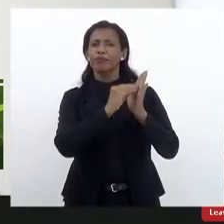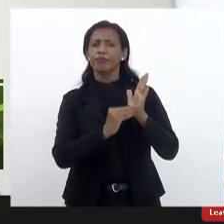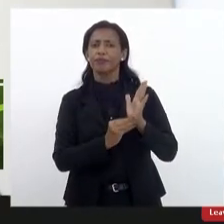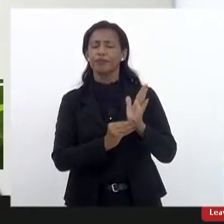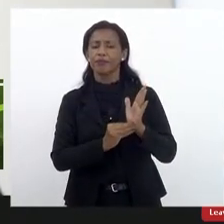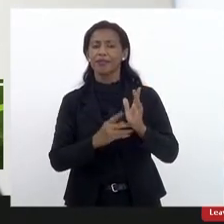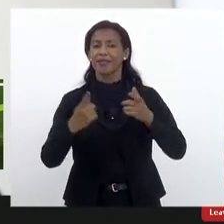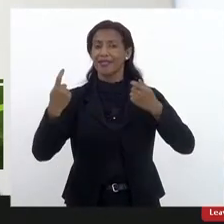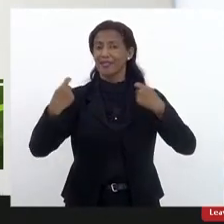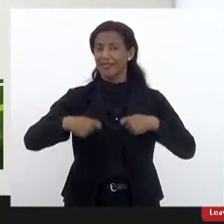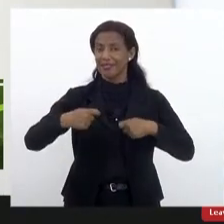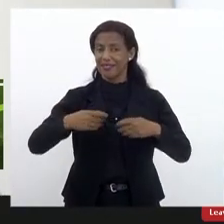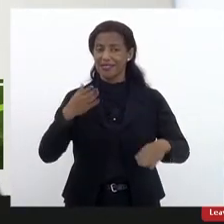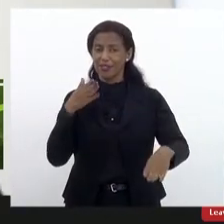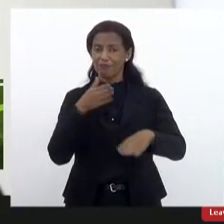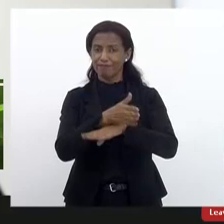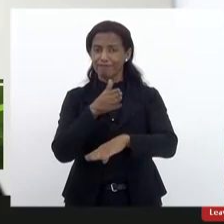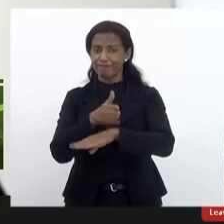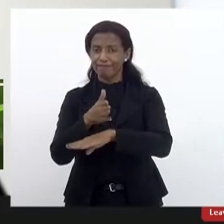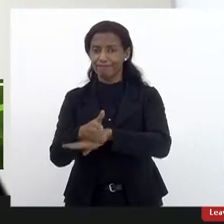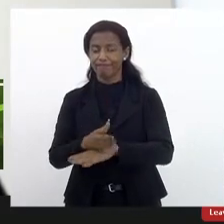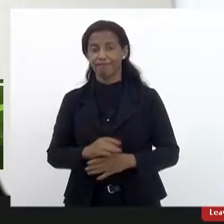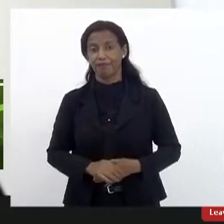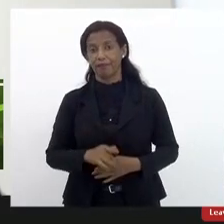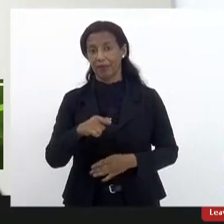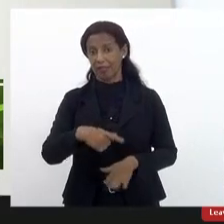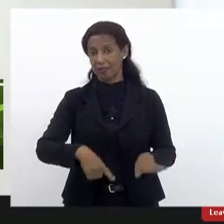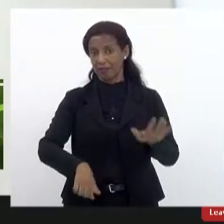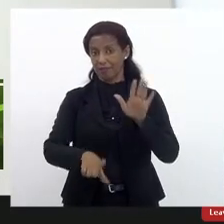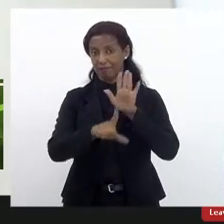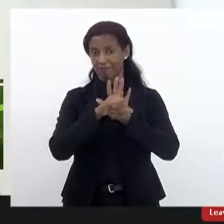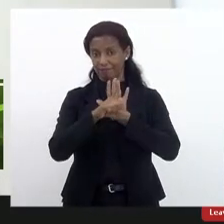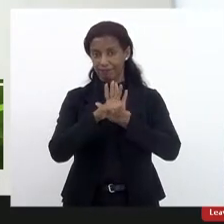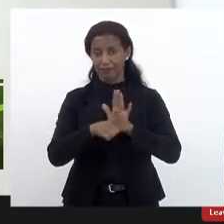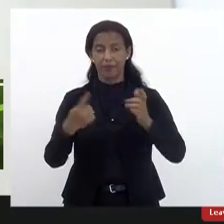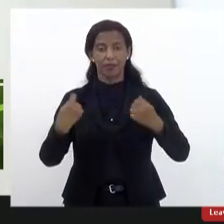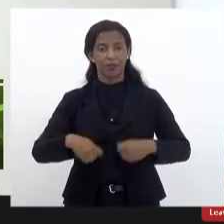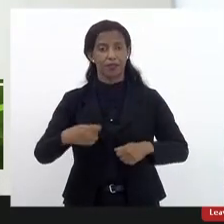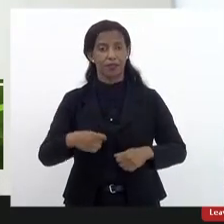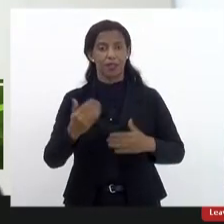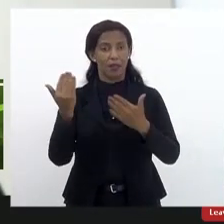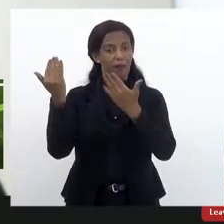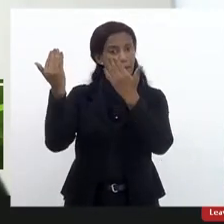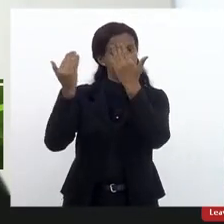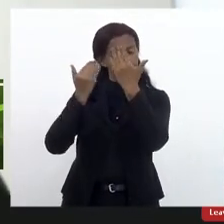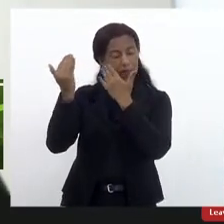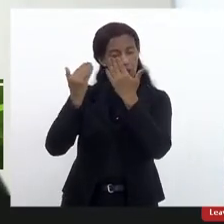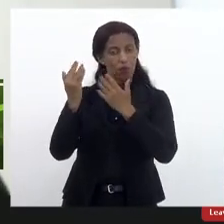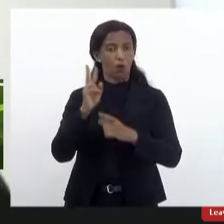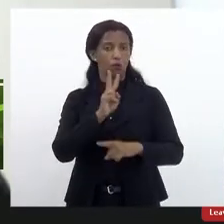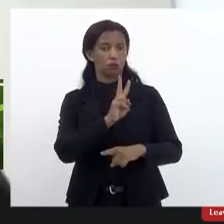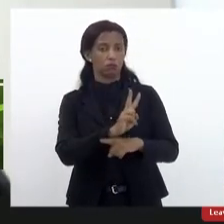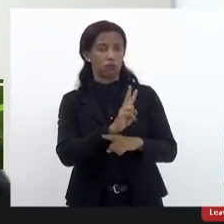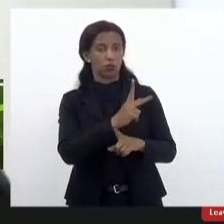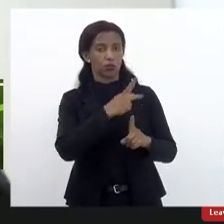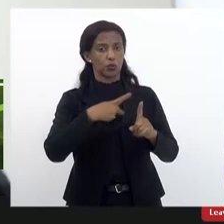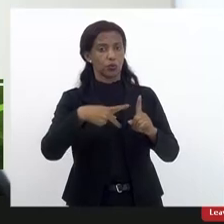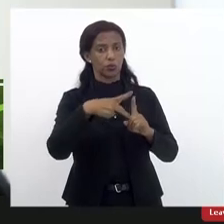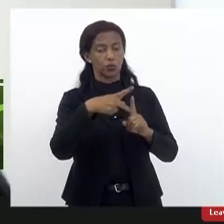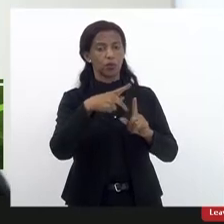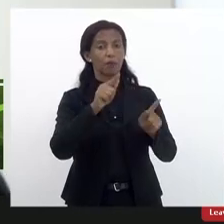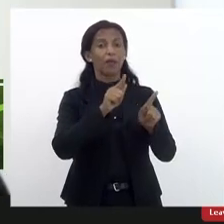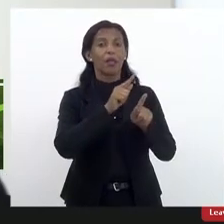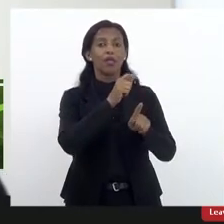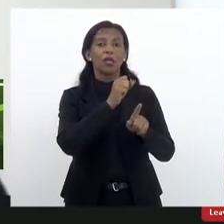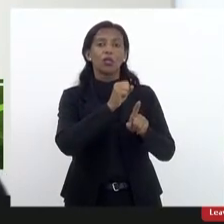na necessidade de enfrentarmos. Essa legislação da necessidade de psicólogos e assistentes sociais na rede é